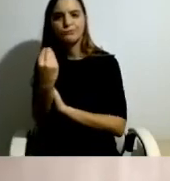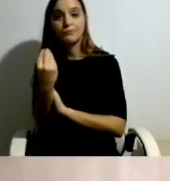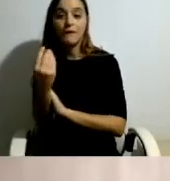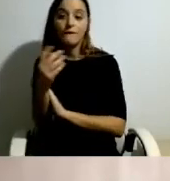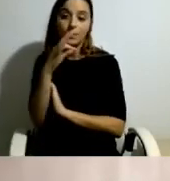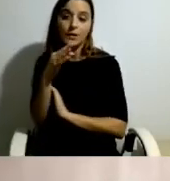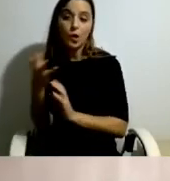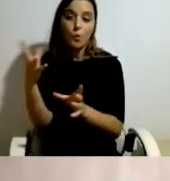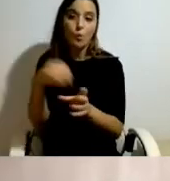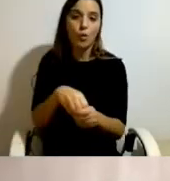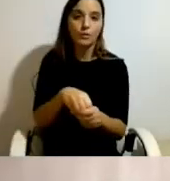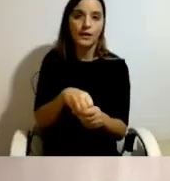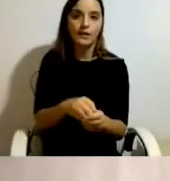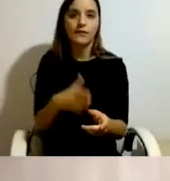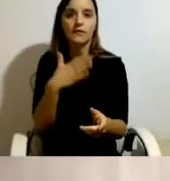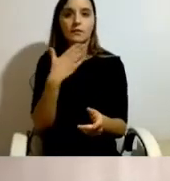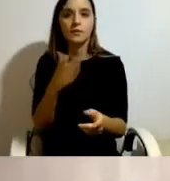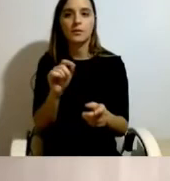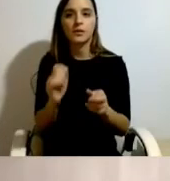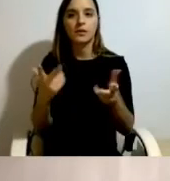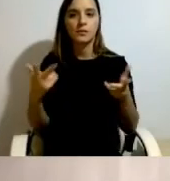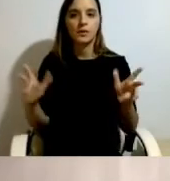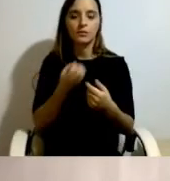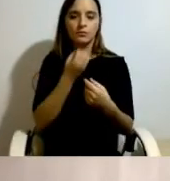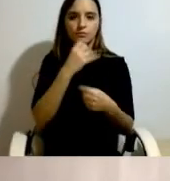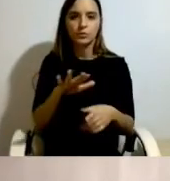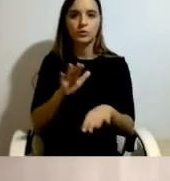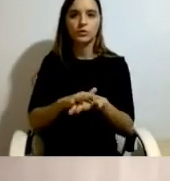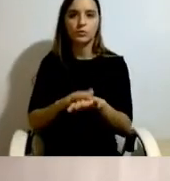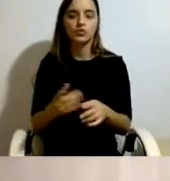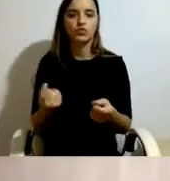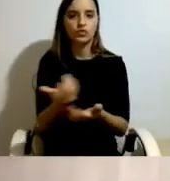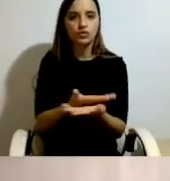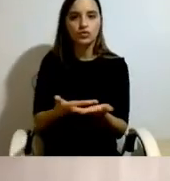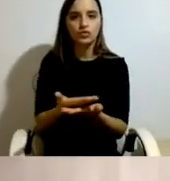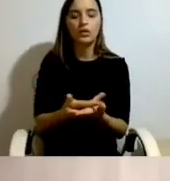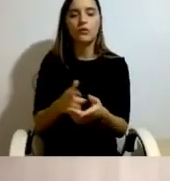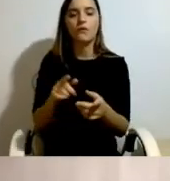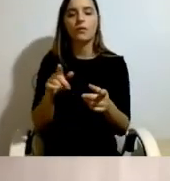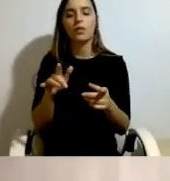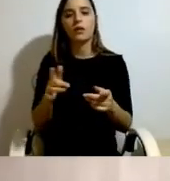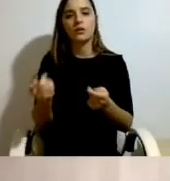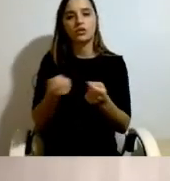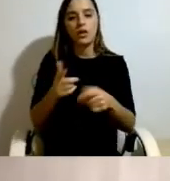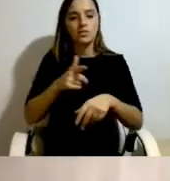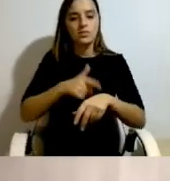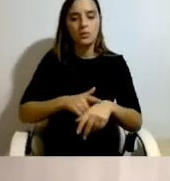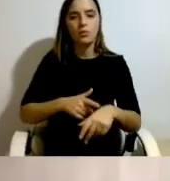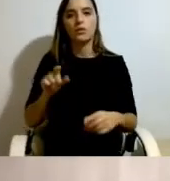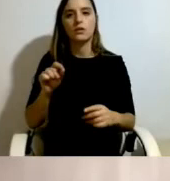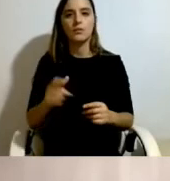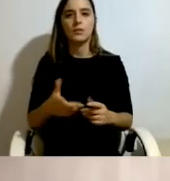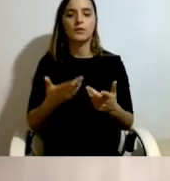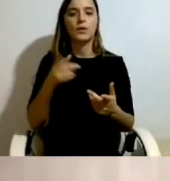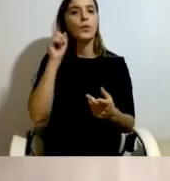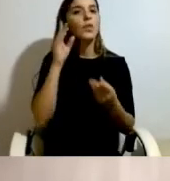e a perda de liberdade na gestão do tempo e a redução da sua qualidade